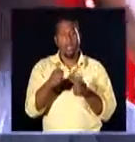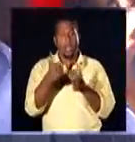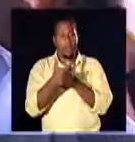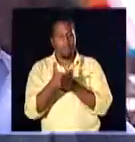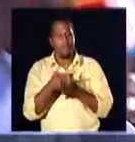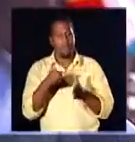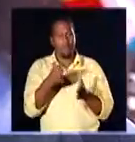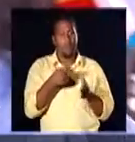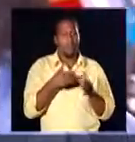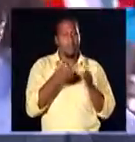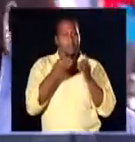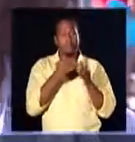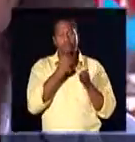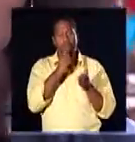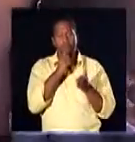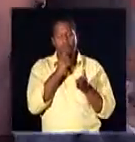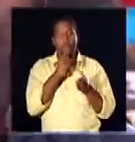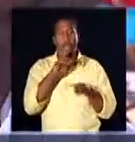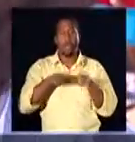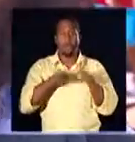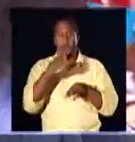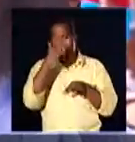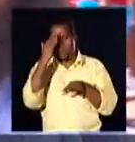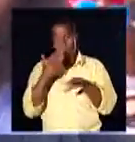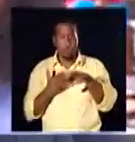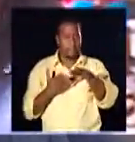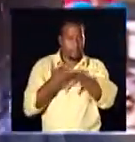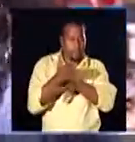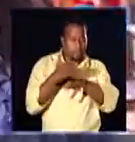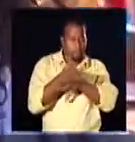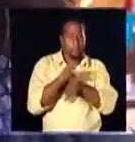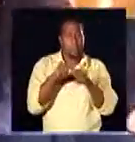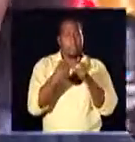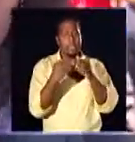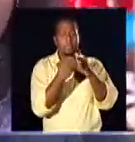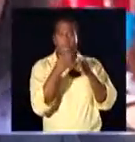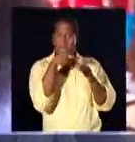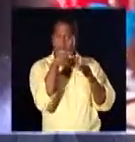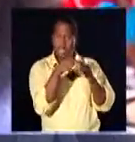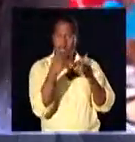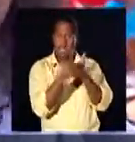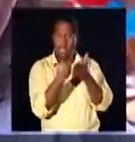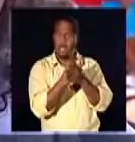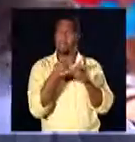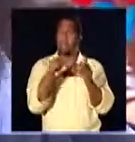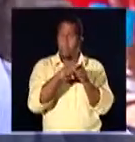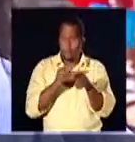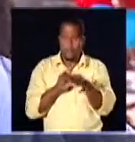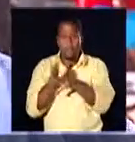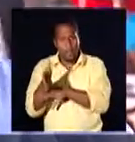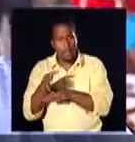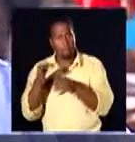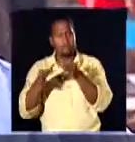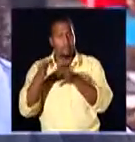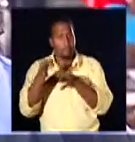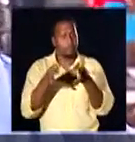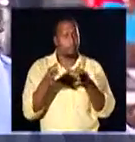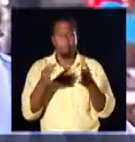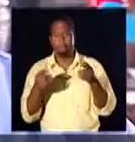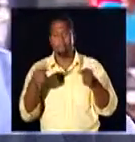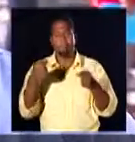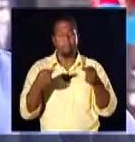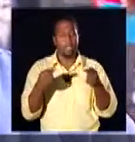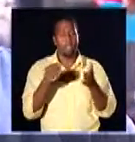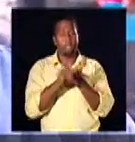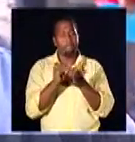o cidadão seja desrespeitado. Então, muitas vezes o cidadão recorre, solicita, faz uma solicitação, mas a empresa errada também recorre.